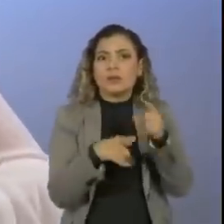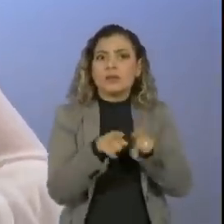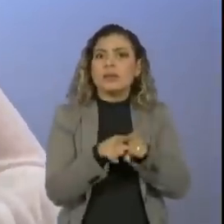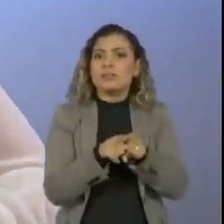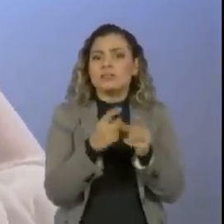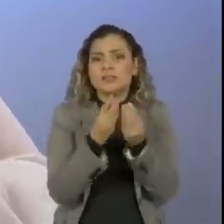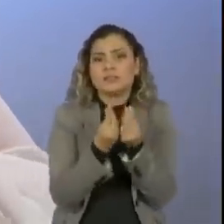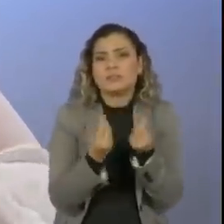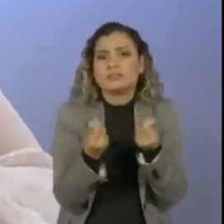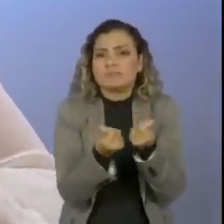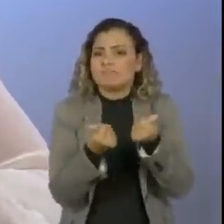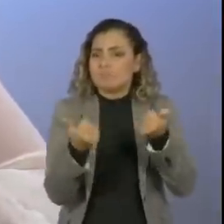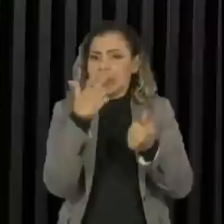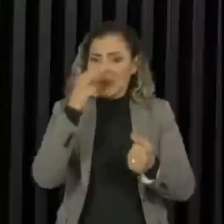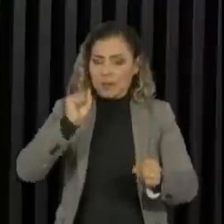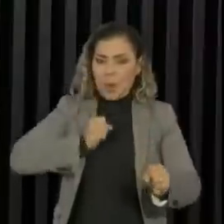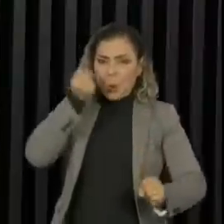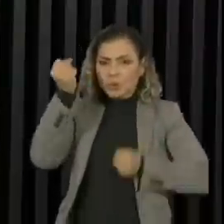menos odioso?